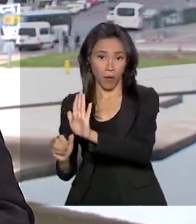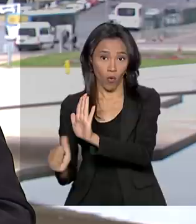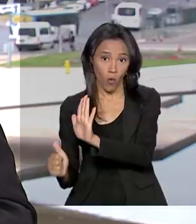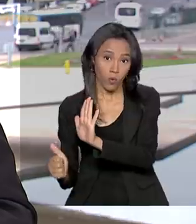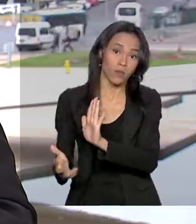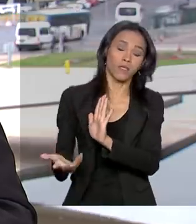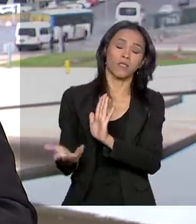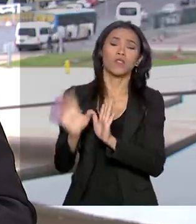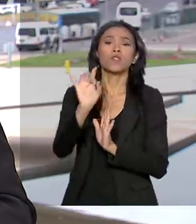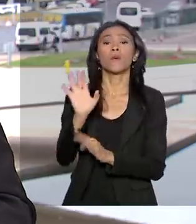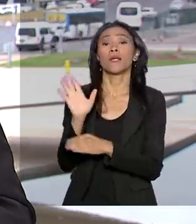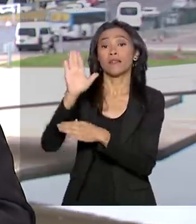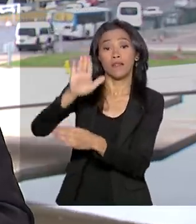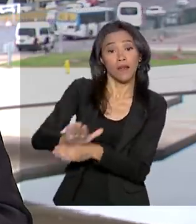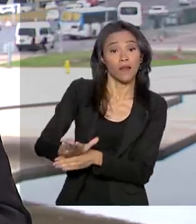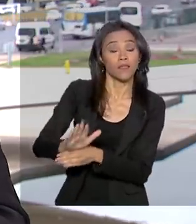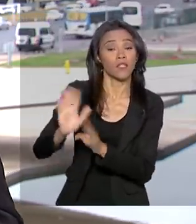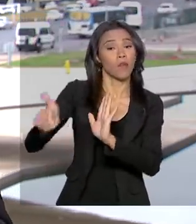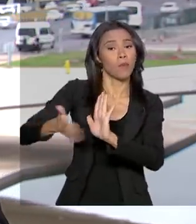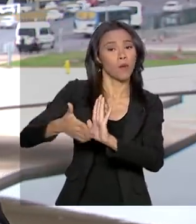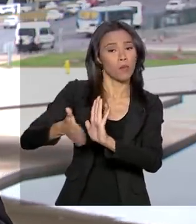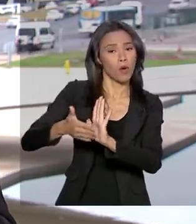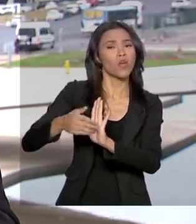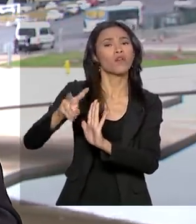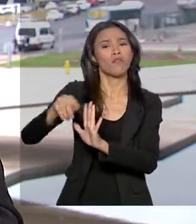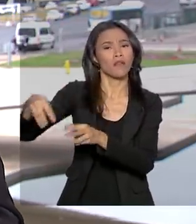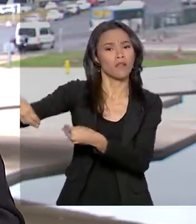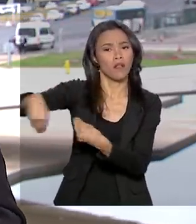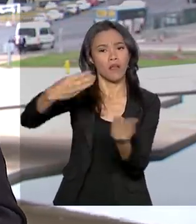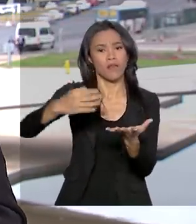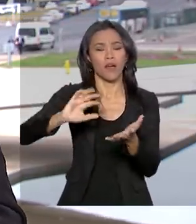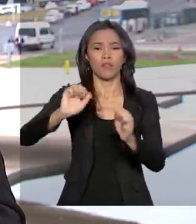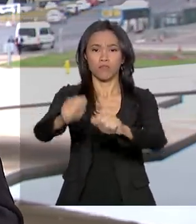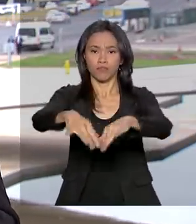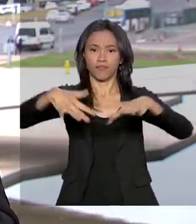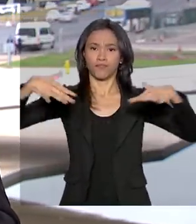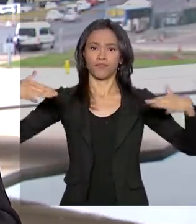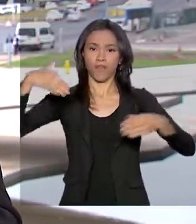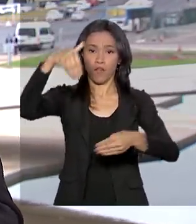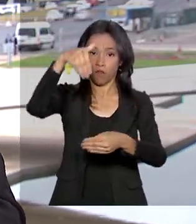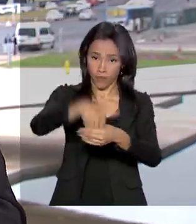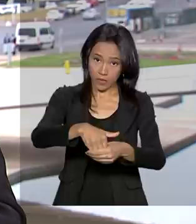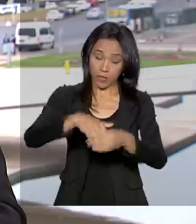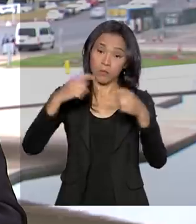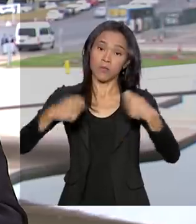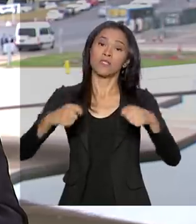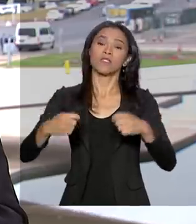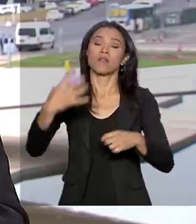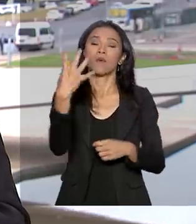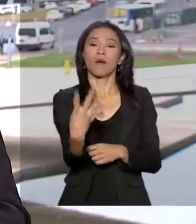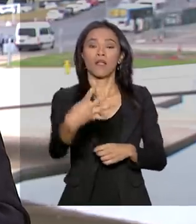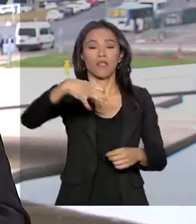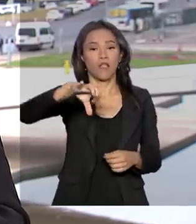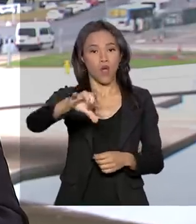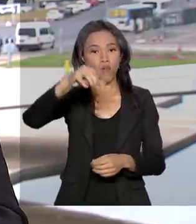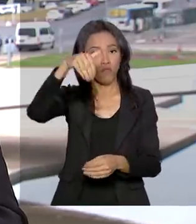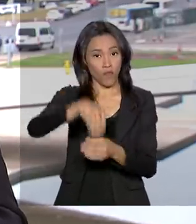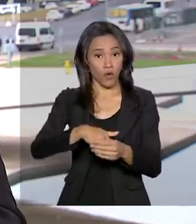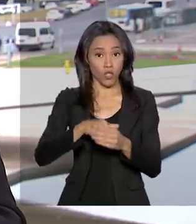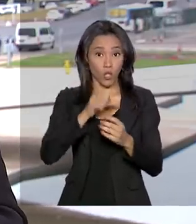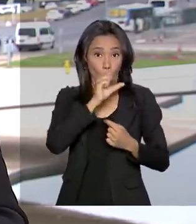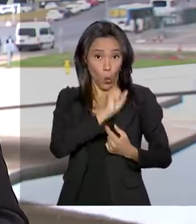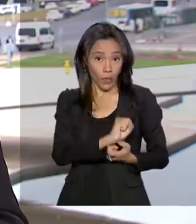à tarde é que essa proposta seguirá para votação em plenário. São necessários pelo menos 49 votos dos 81